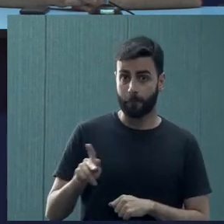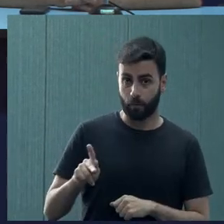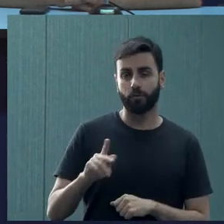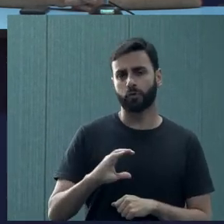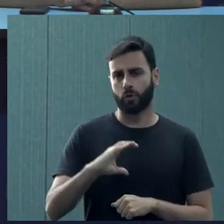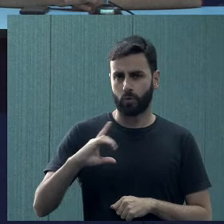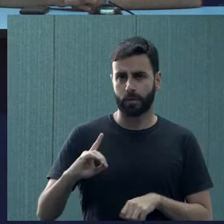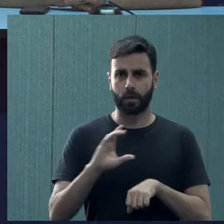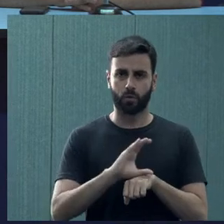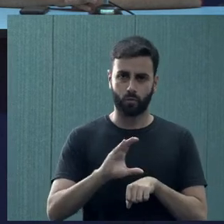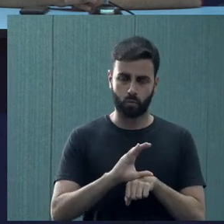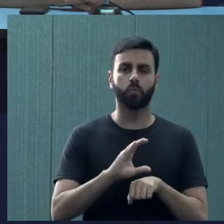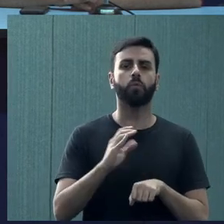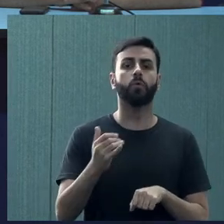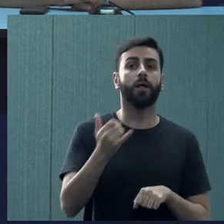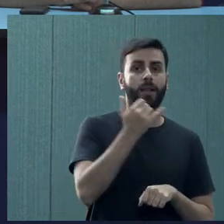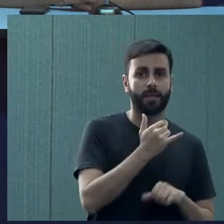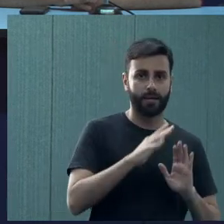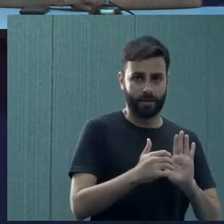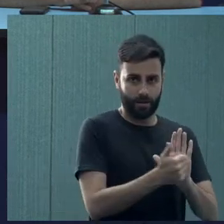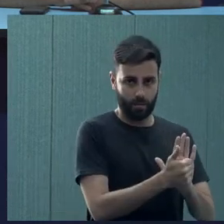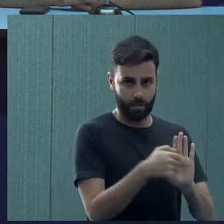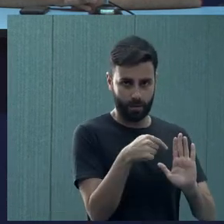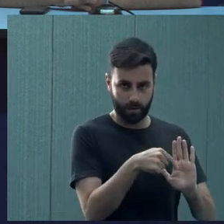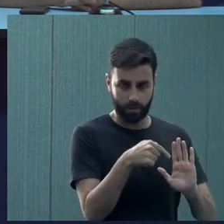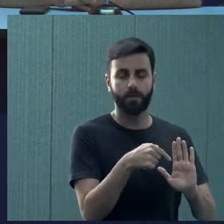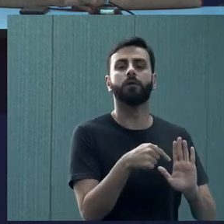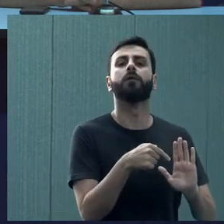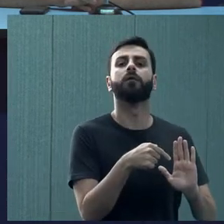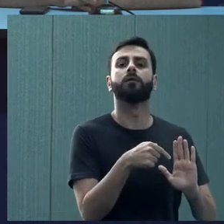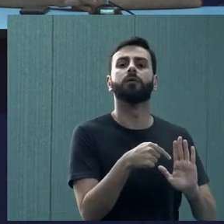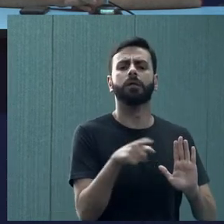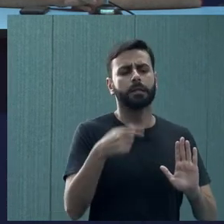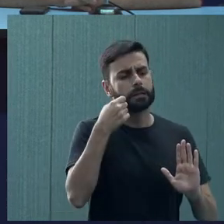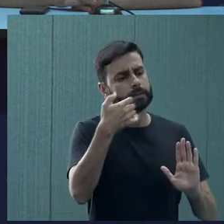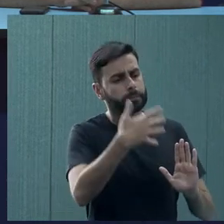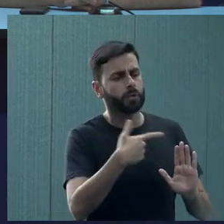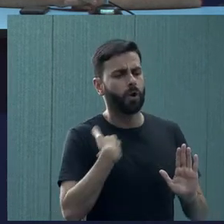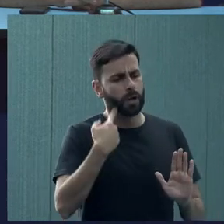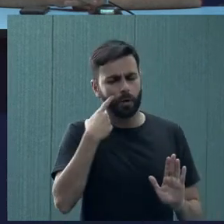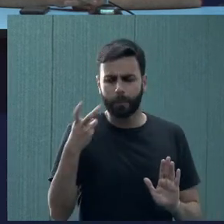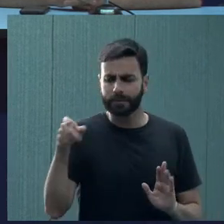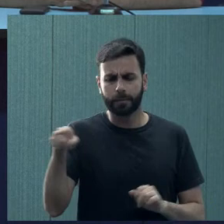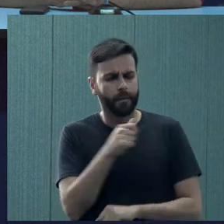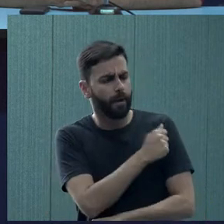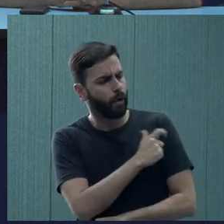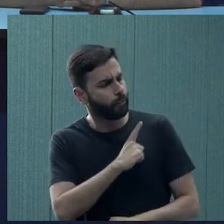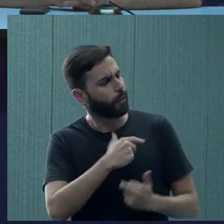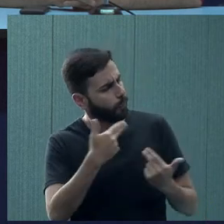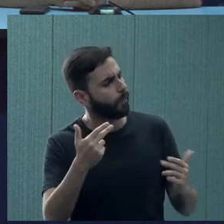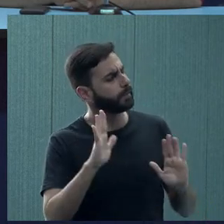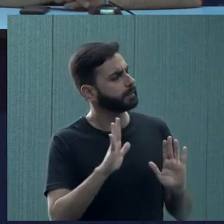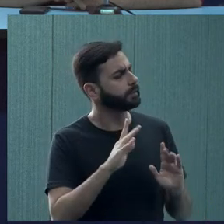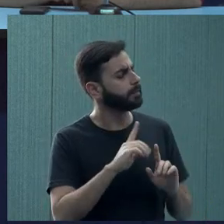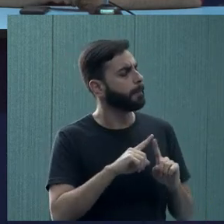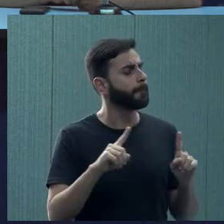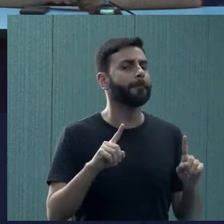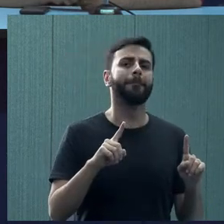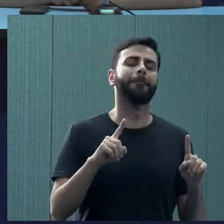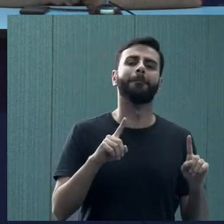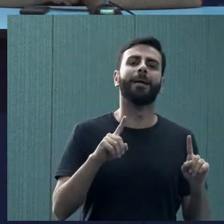o coordenador do curso, entra em contato conosco e relata, olha, eu estou identificando uma questão que foge